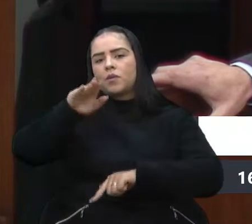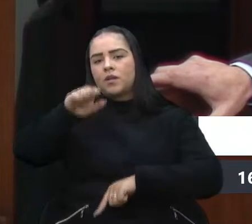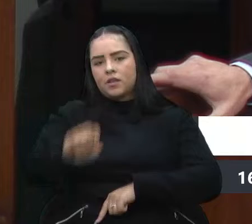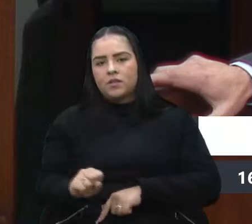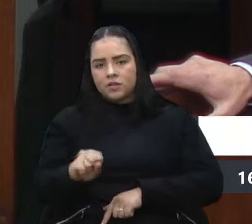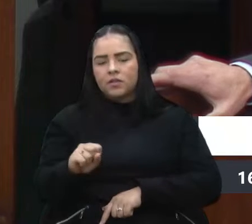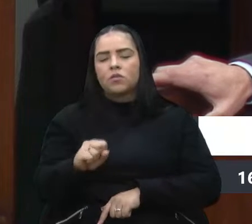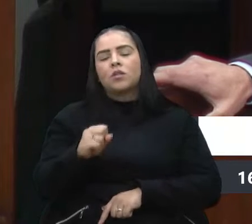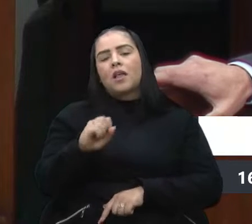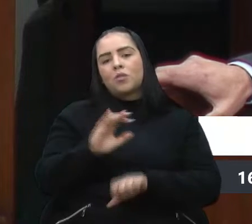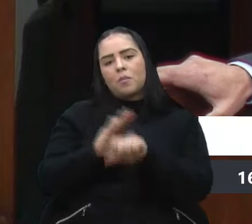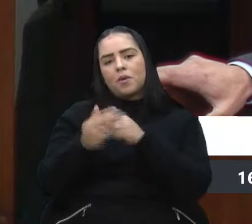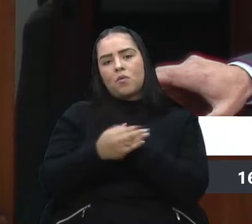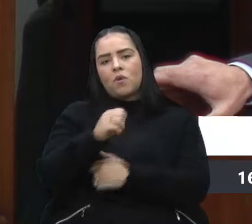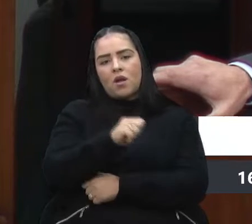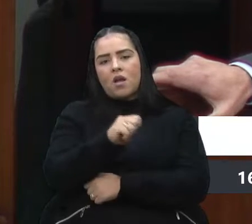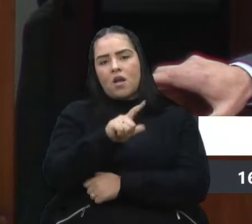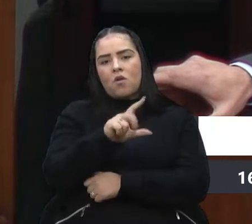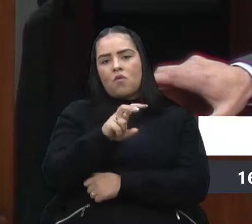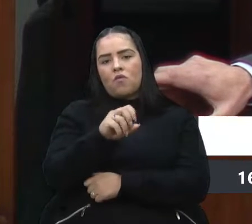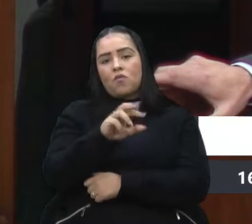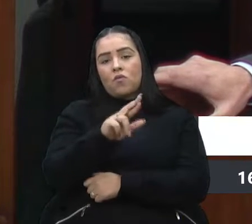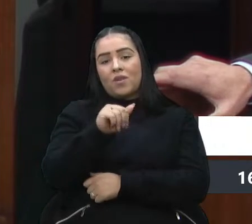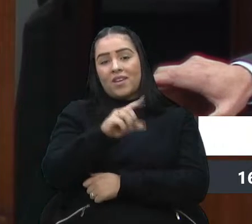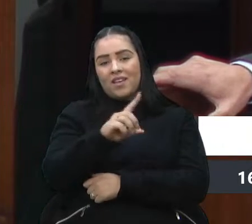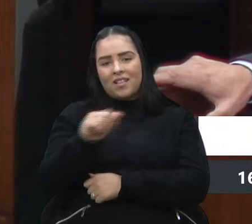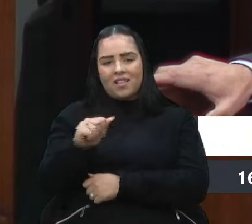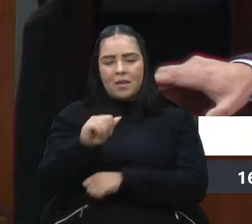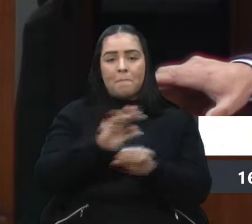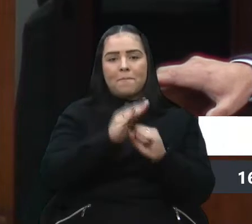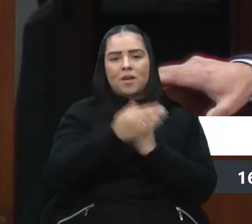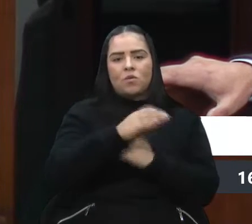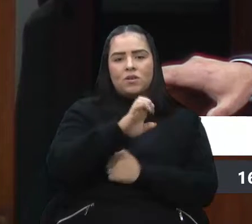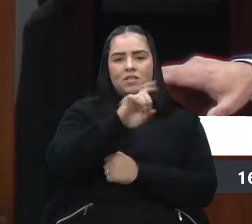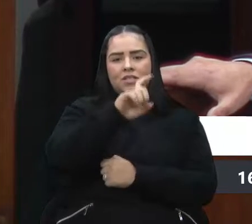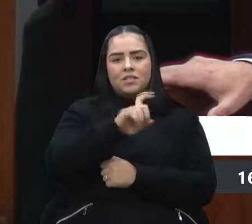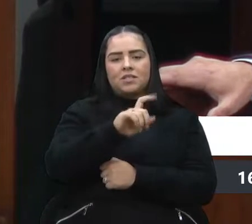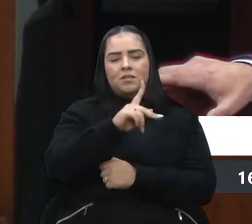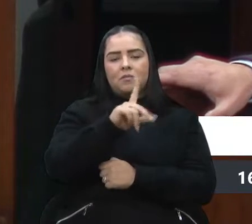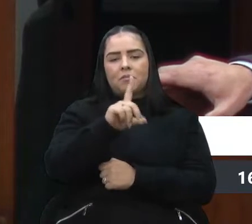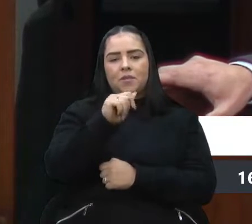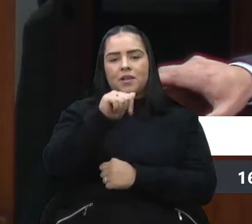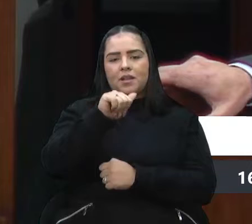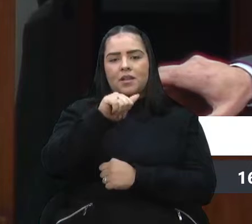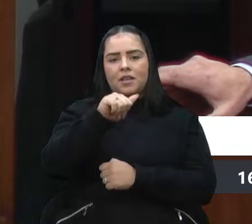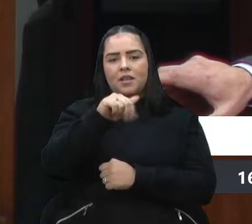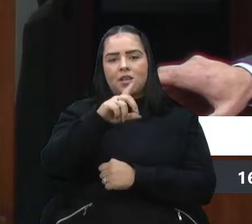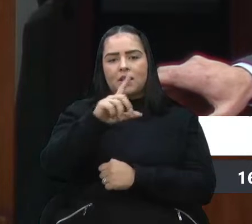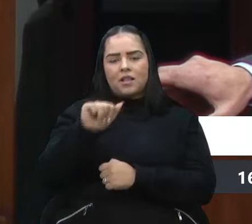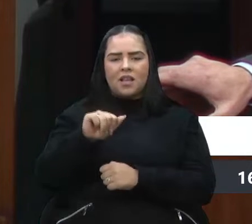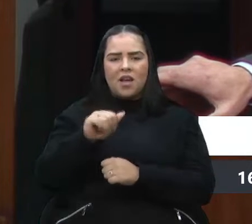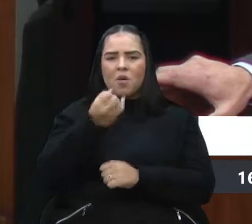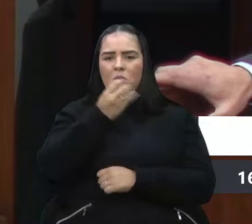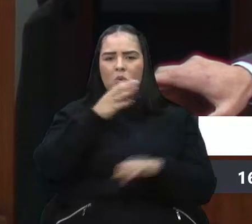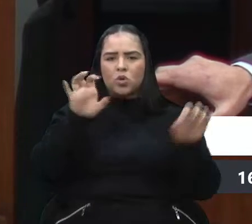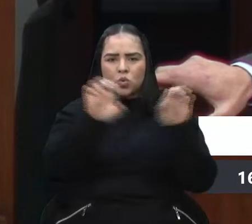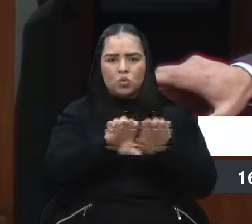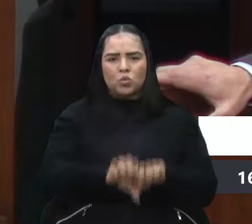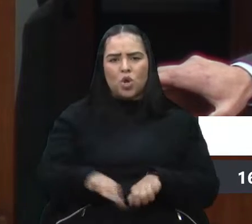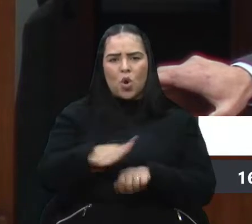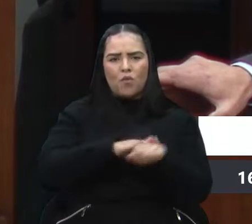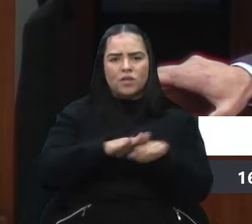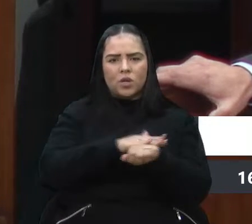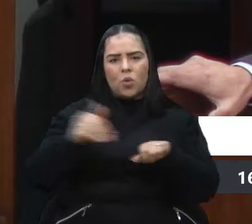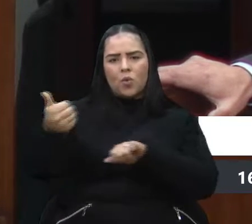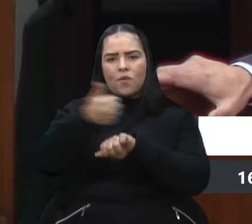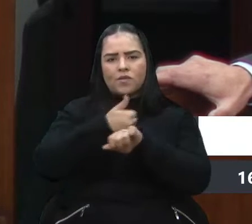Alvorada, na região do Esplanado. Conheci a parte interna, uma boa estrutura, e conversei com os profissionais.